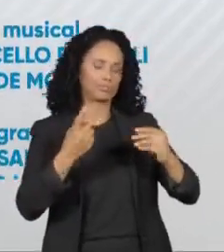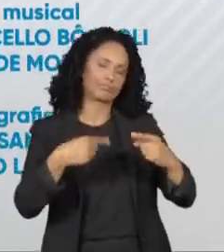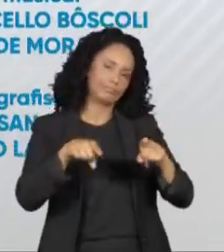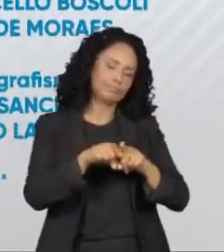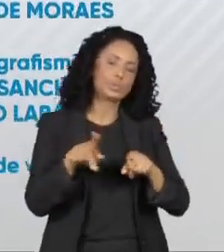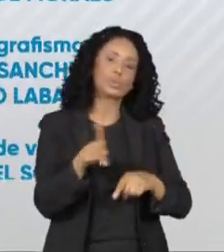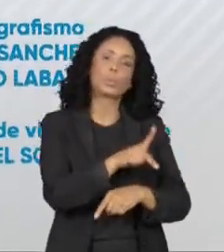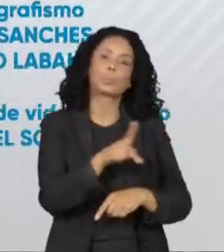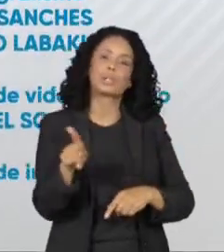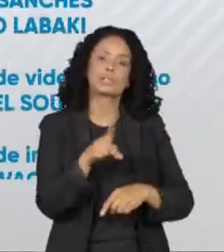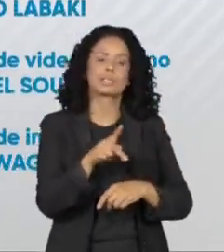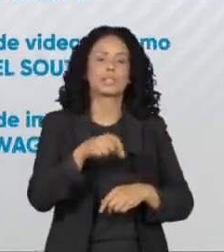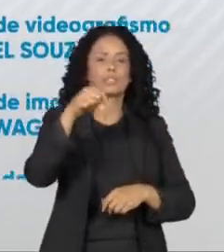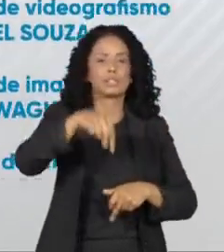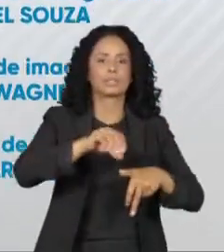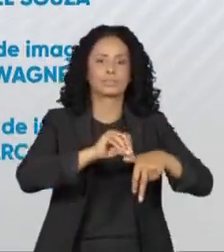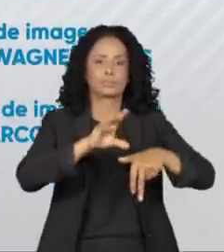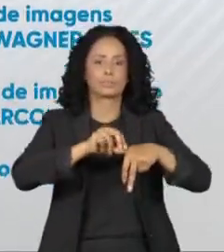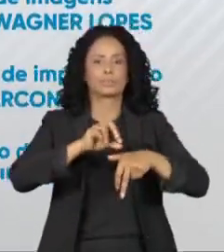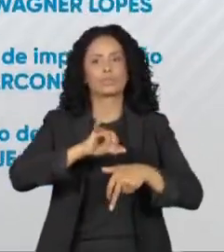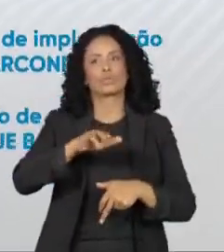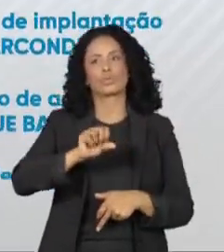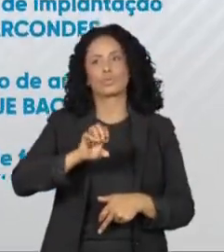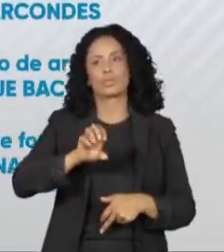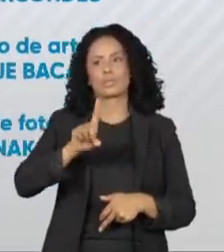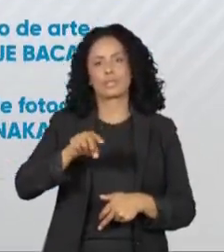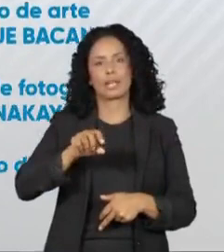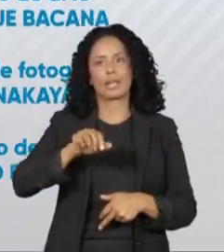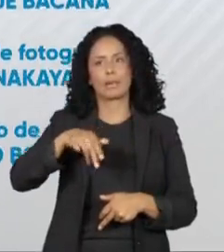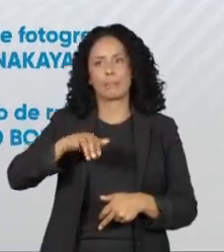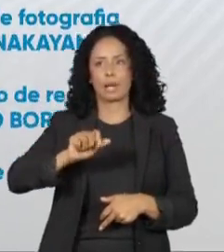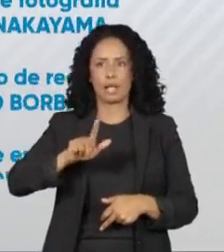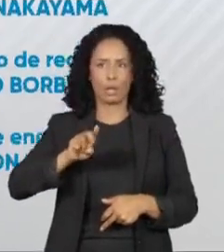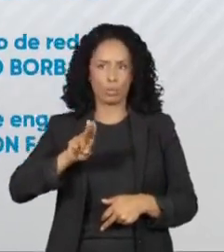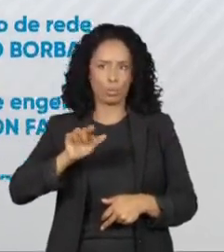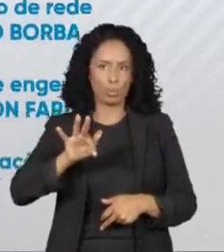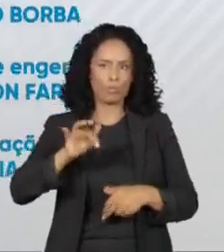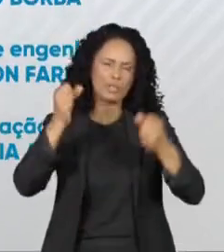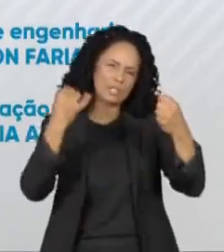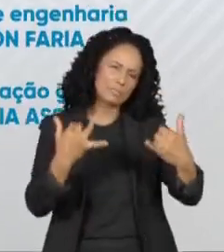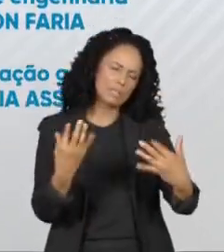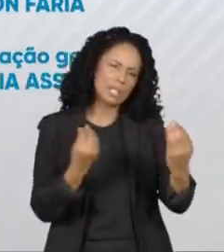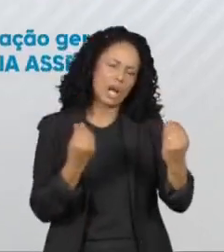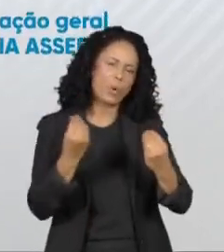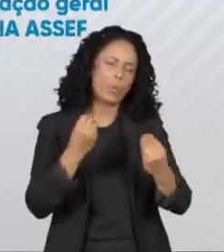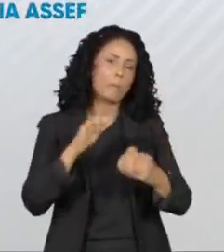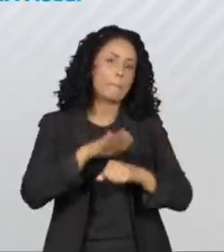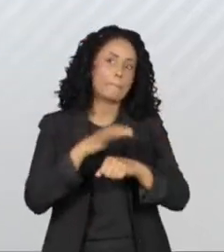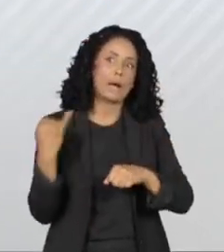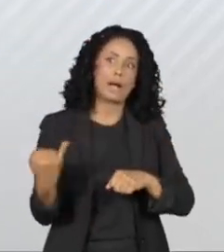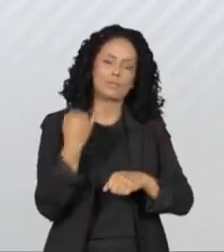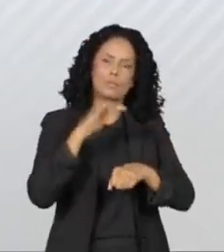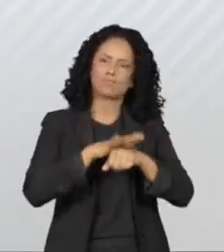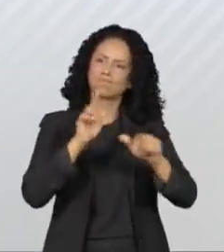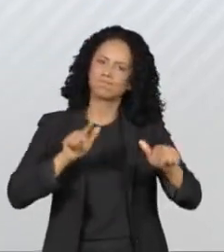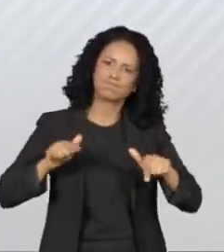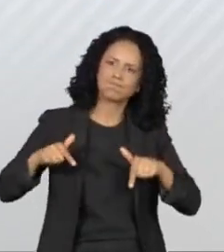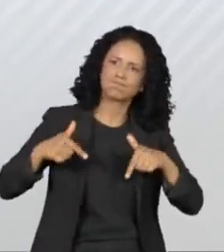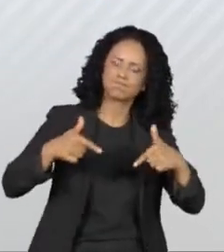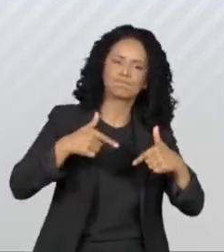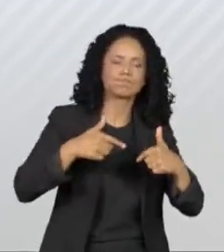presidente da Fundação Padre Anchieta, José Roberto Maluf, vai falar da importância da luta pelo fortalecimento das